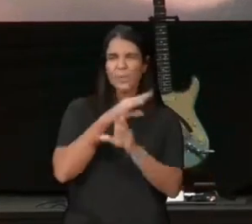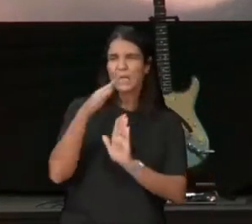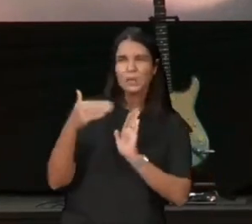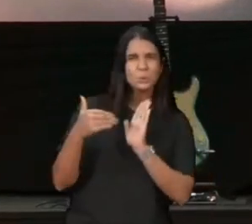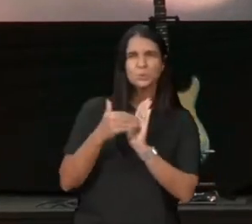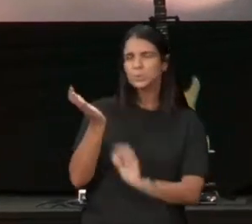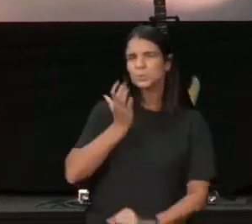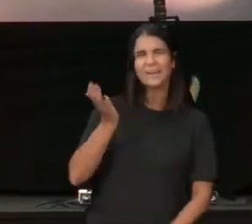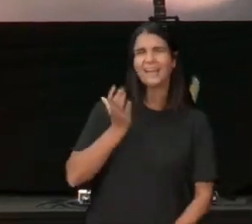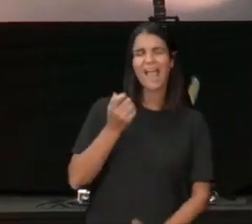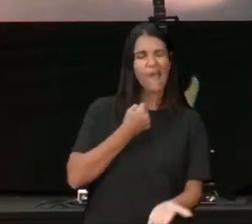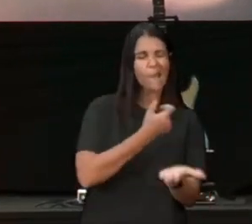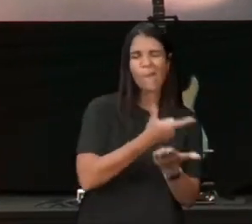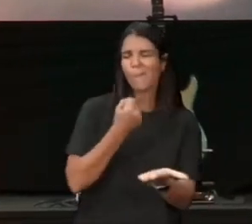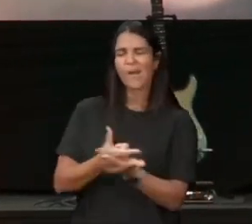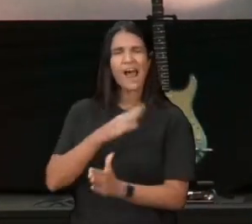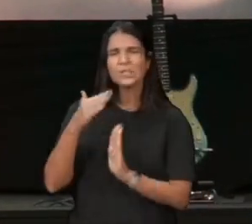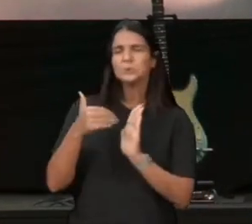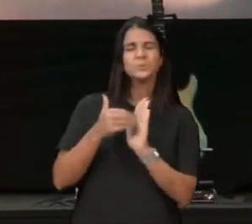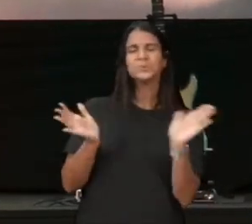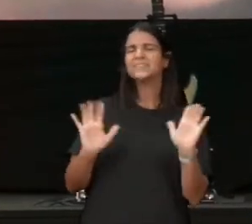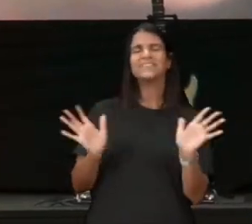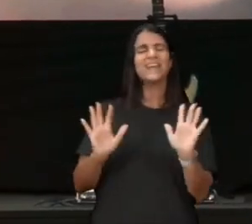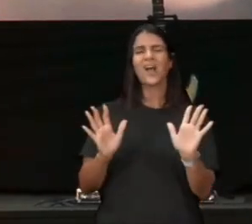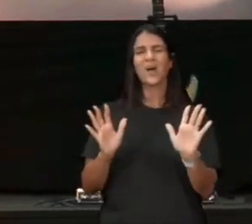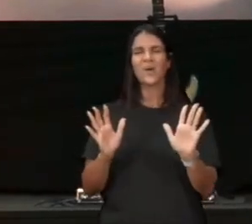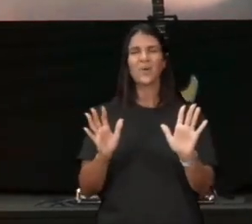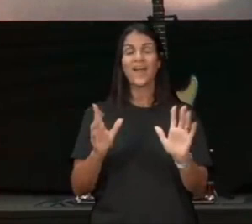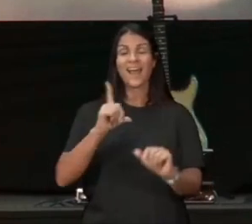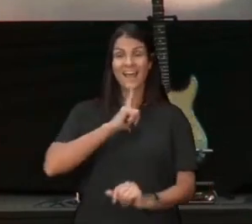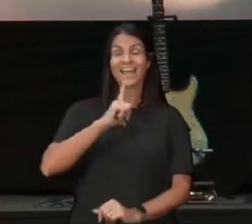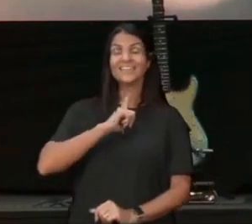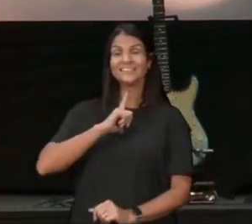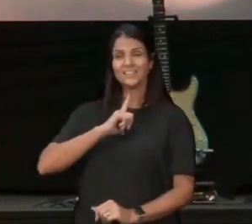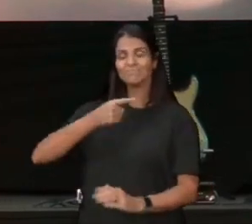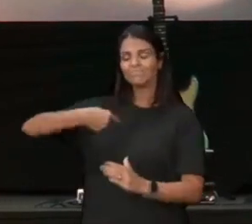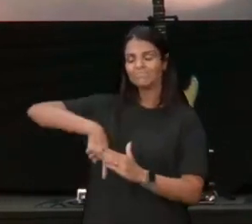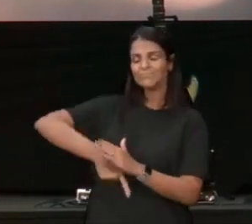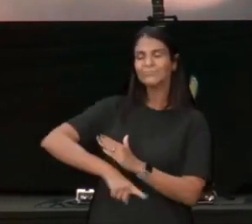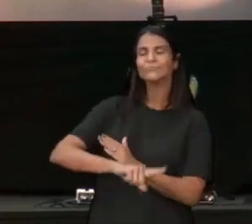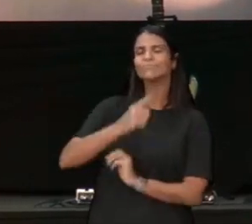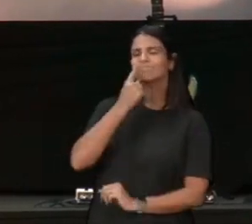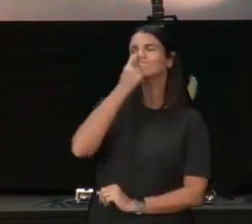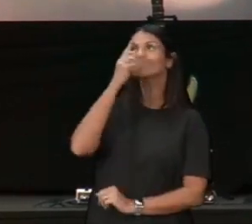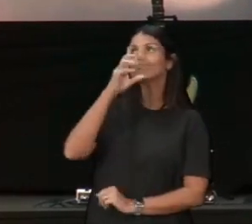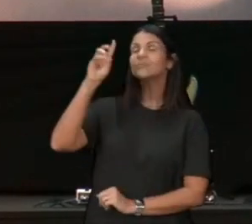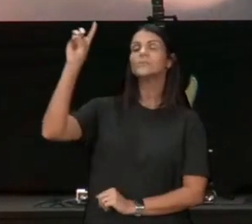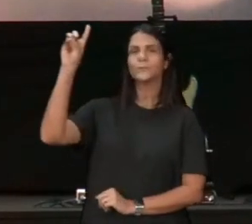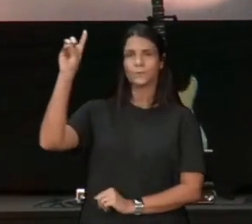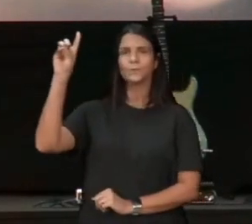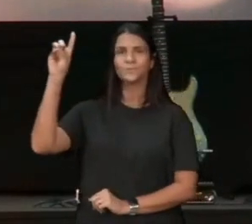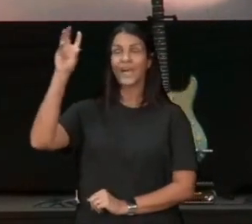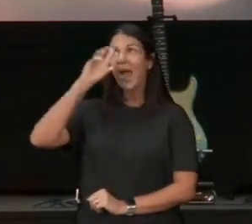Deus, e saber, que a felicidade plena, vai chegar, se não for nessa vida, vai ser na futura, mas com Deus,